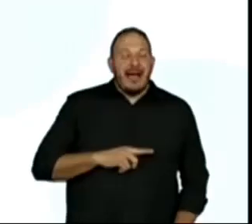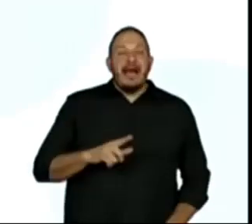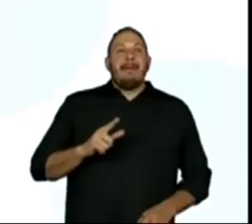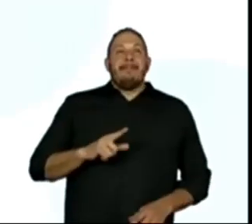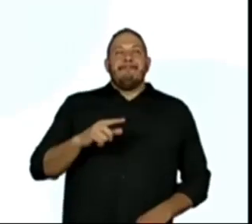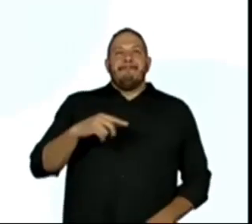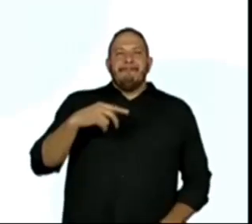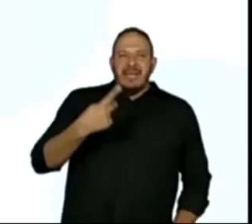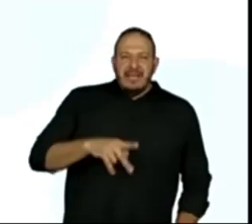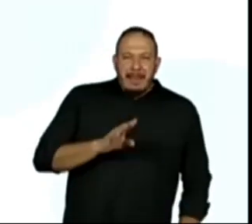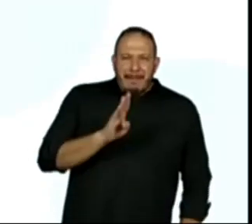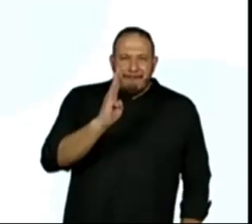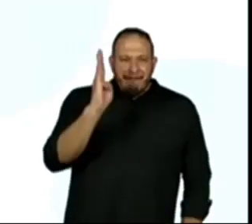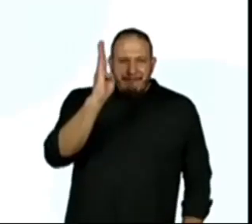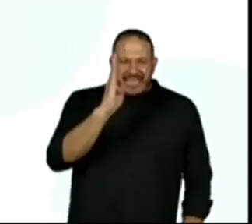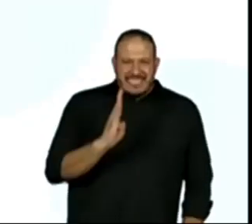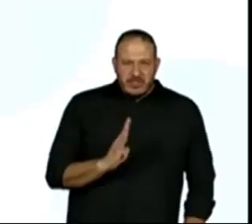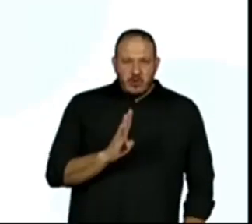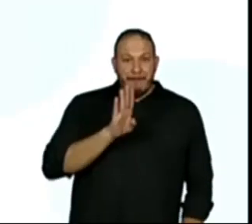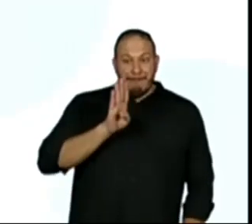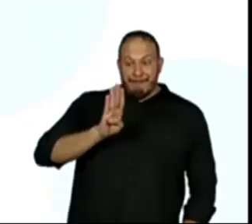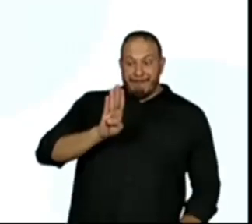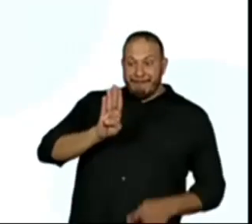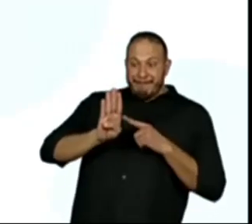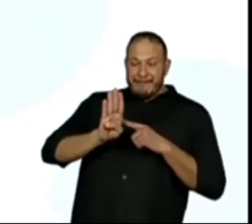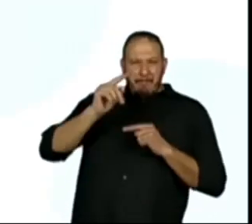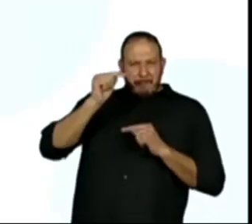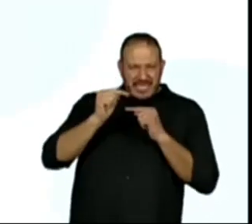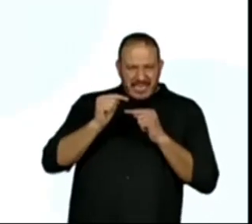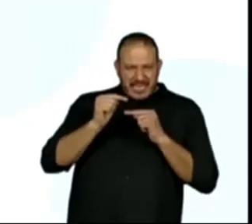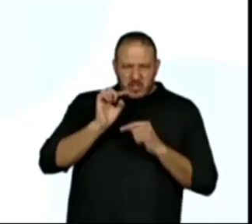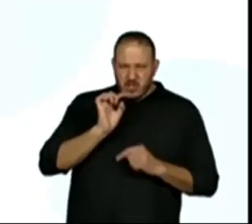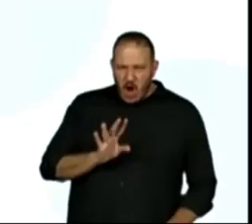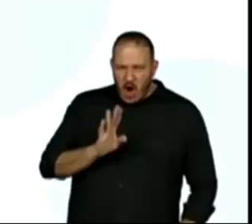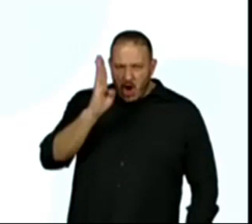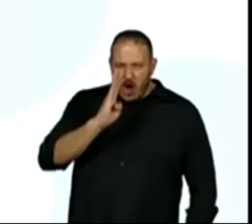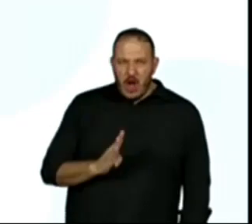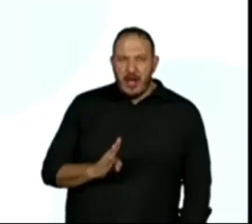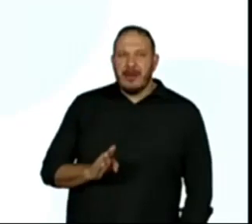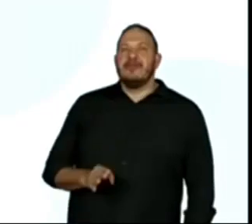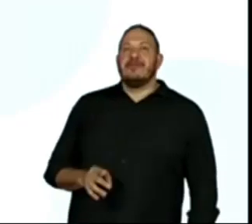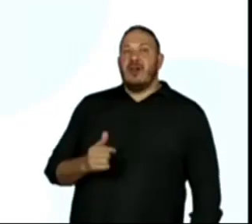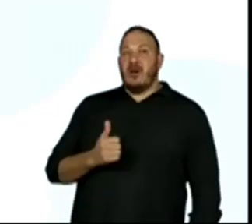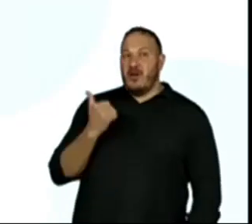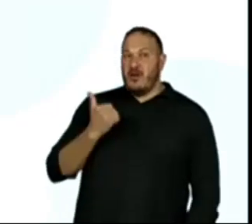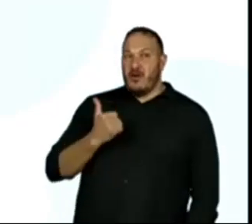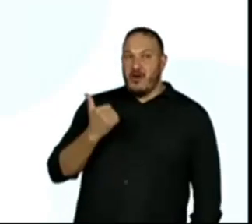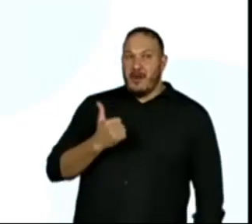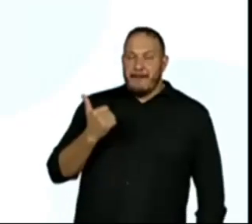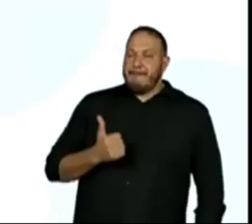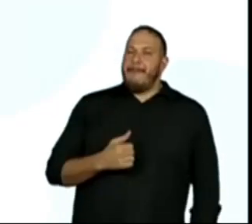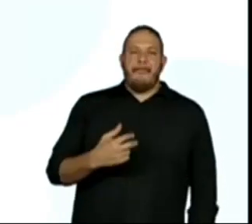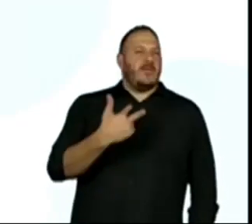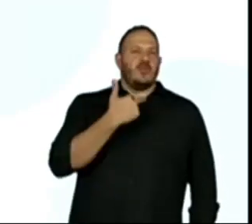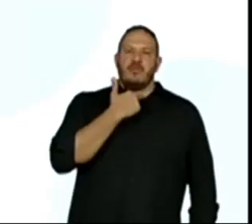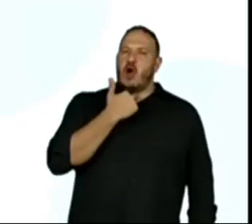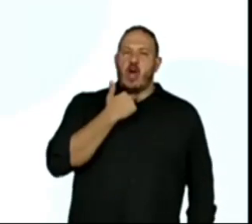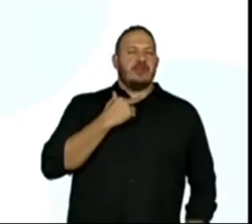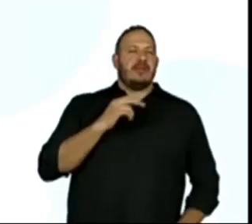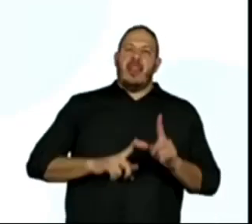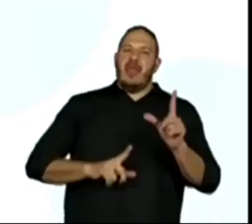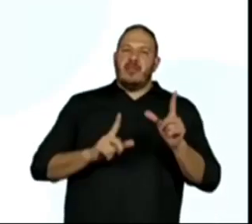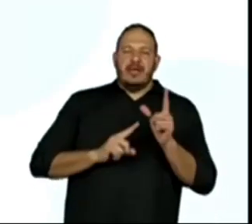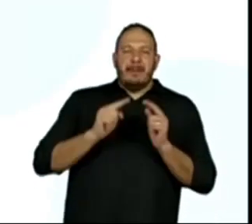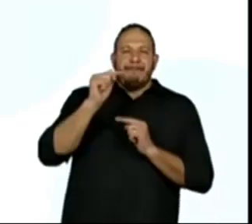Brasil. Será que é só no Brasil? Vou marcar aqui, ó. Vocês estão falando o quê? Aqui o Brasil não pode estar escrito com letra